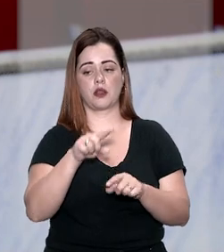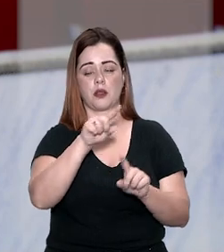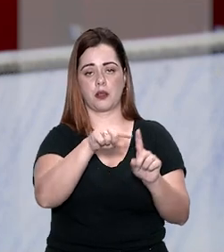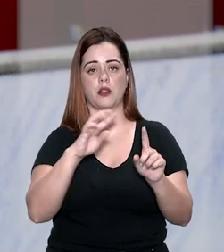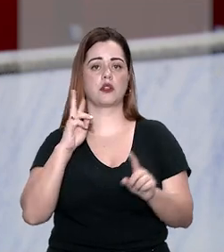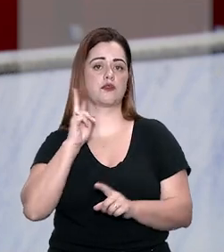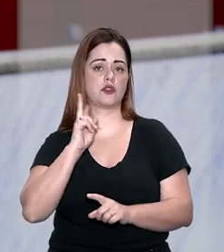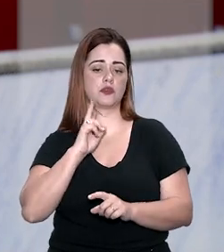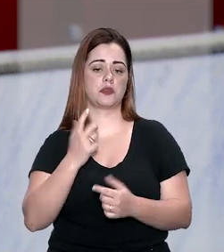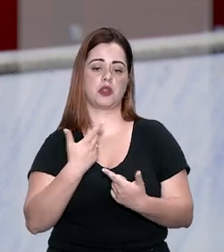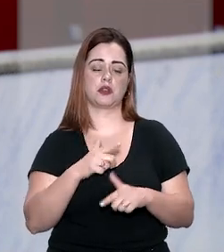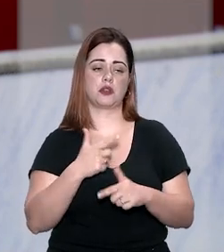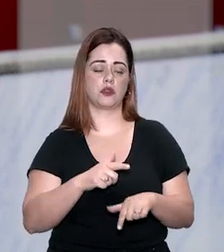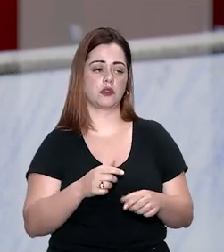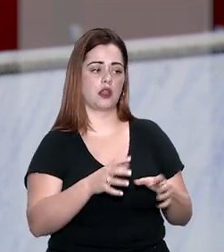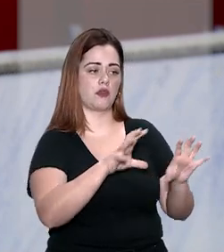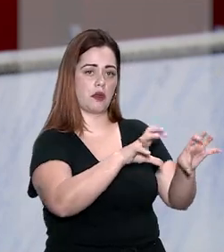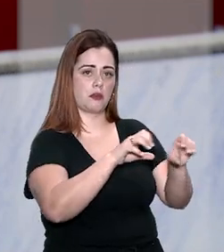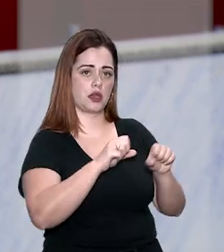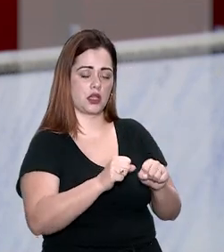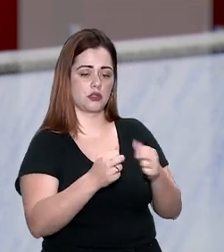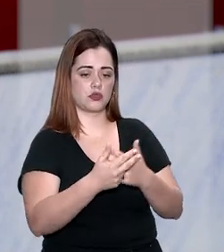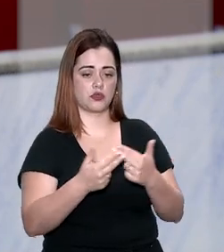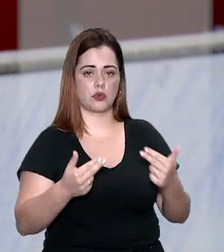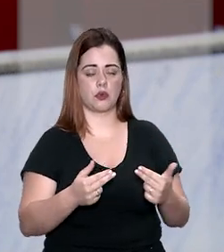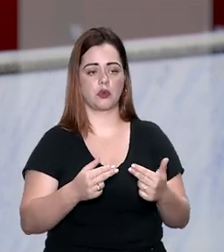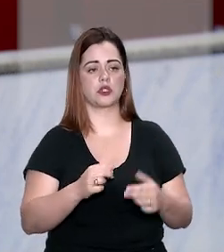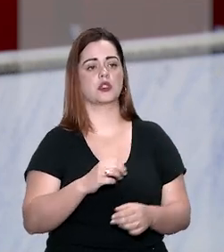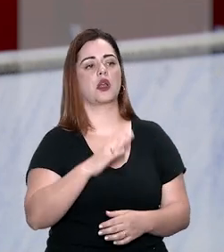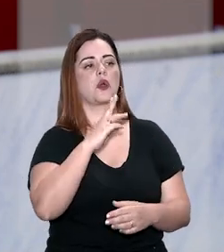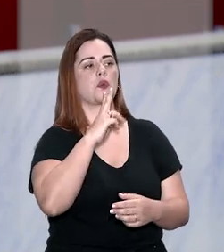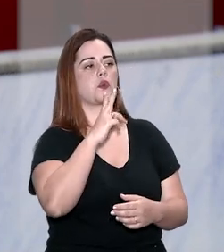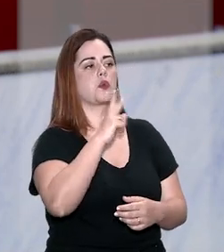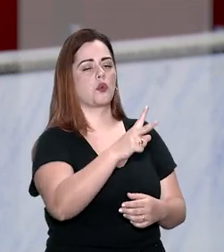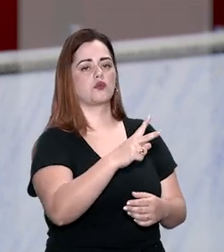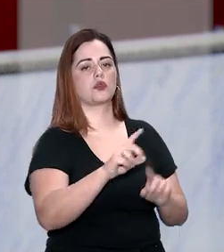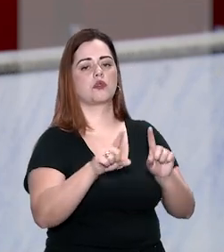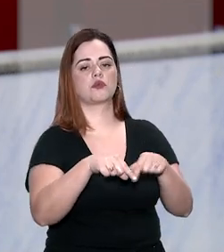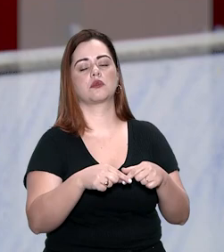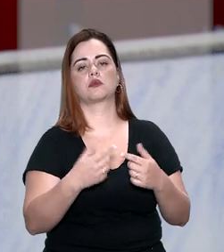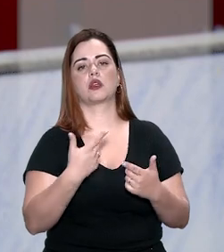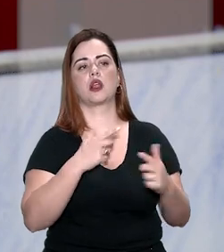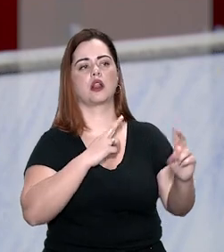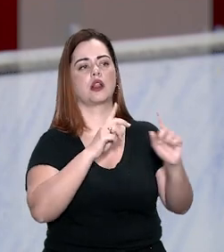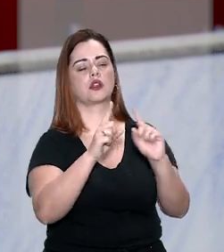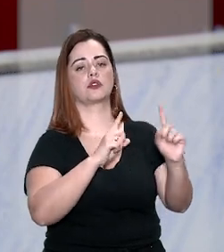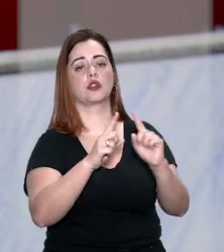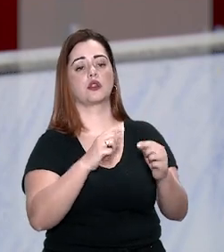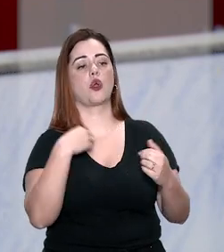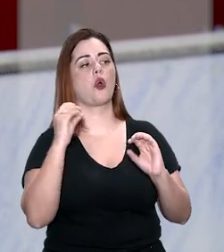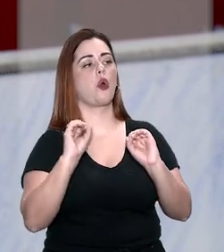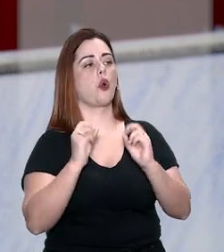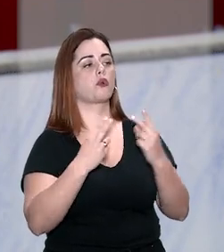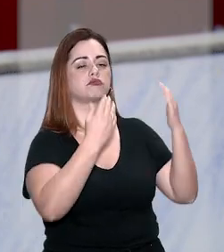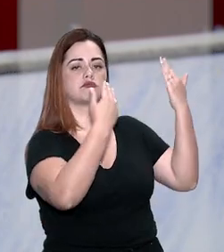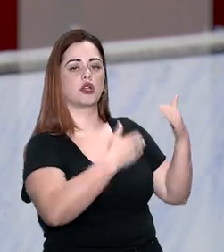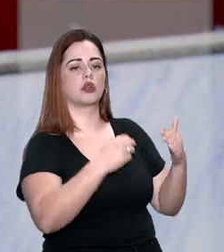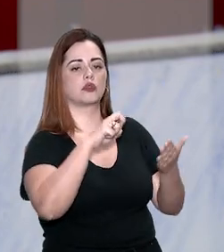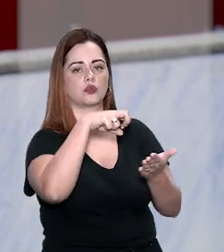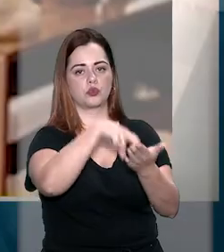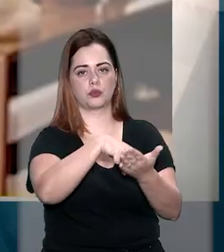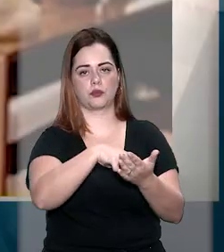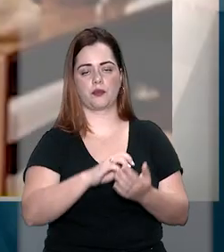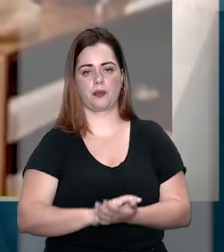pela vítima. Não houve apreensão de bens, confissão, relatos indiretos, nem outra prova que autorizasse o juízo